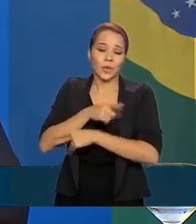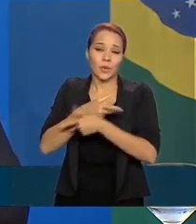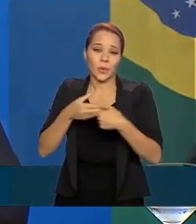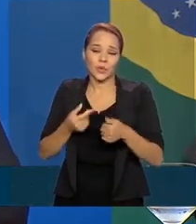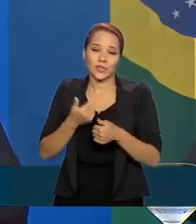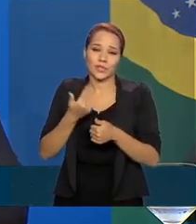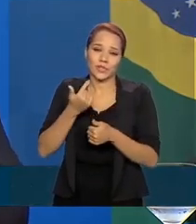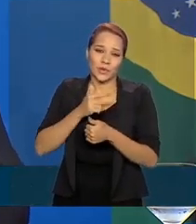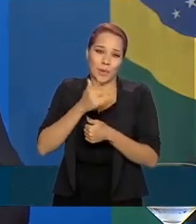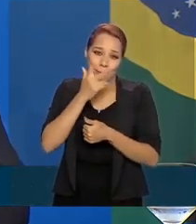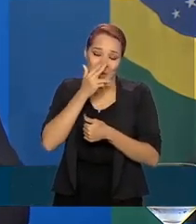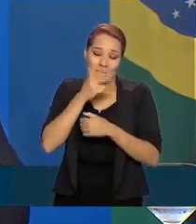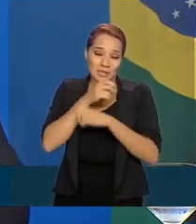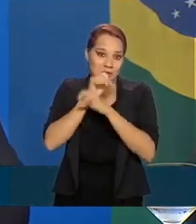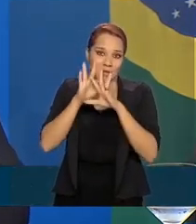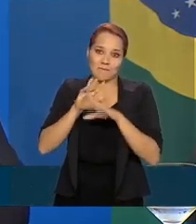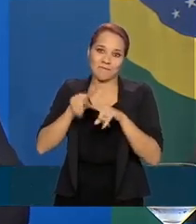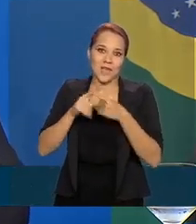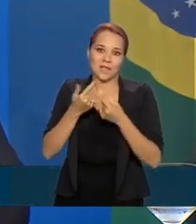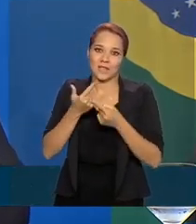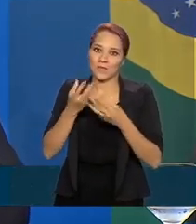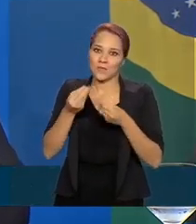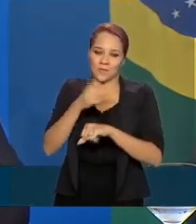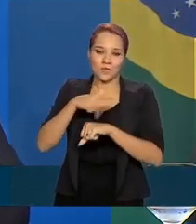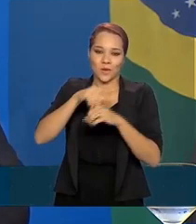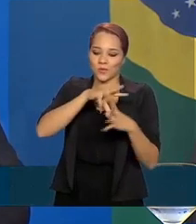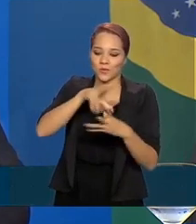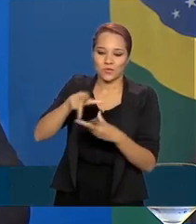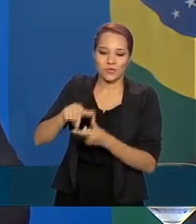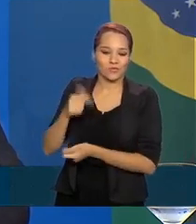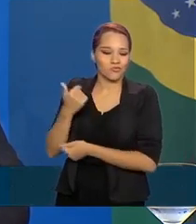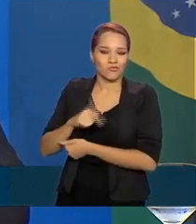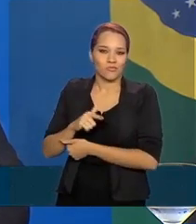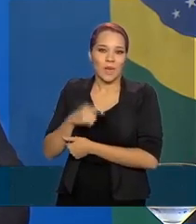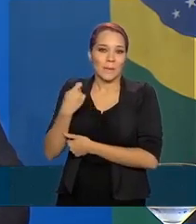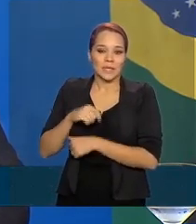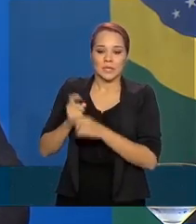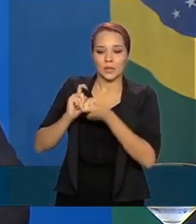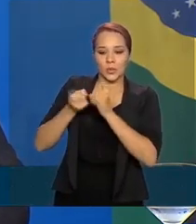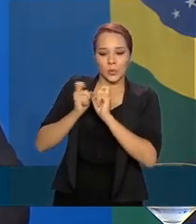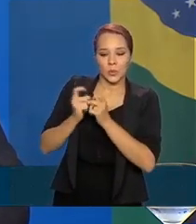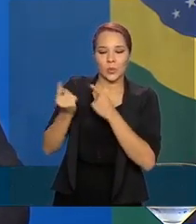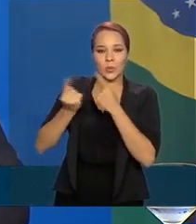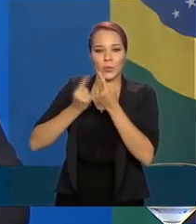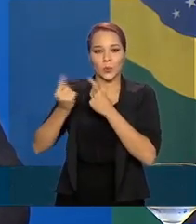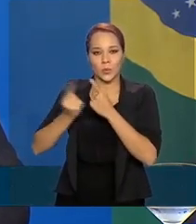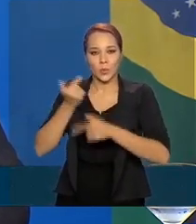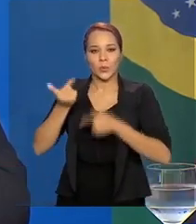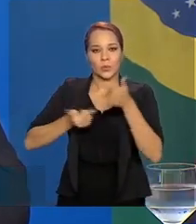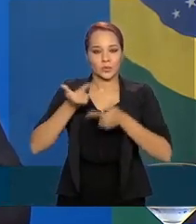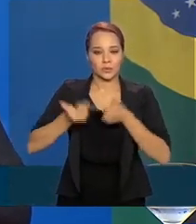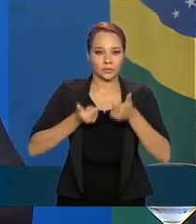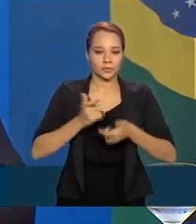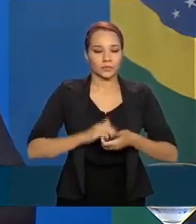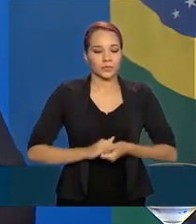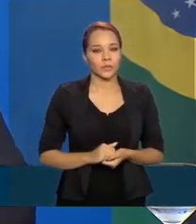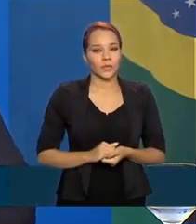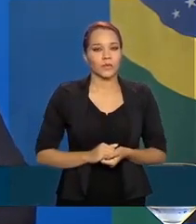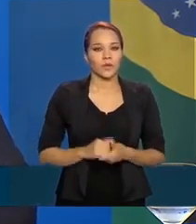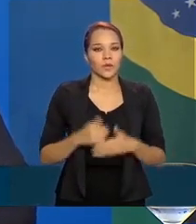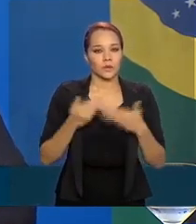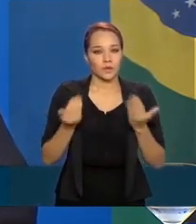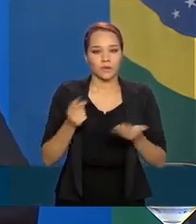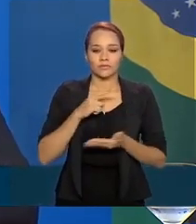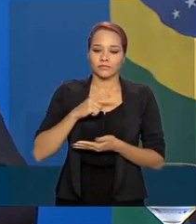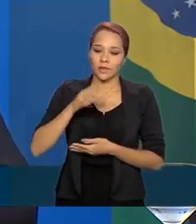é óbvia hoje em muitos países do mundo. Tudo requer negociação, tudo requer um trabalho. Então, tem